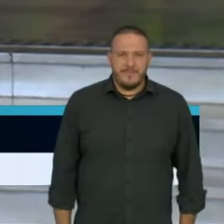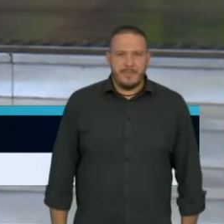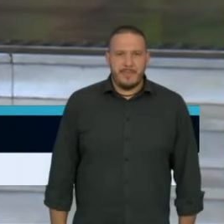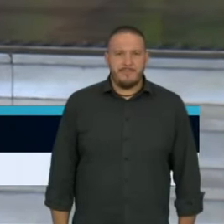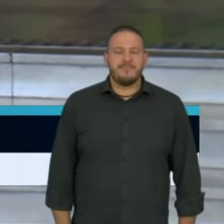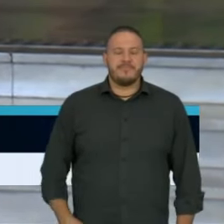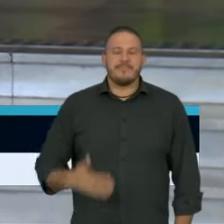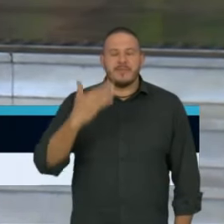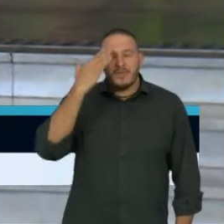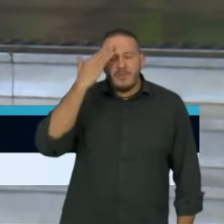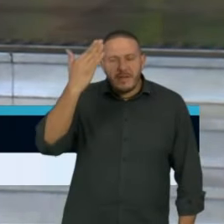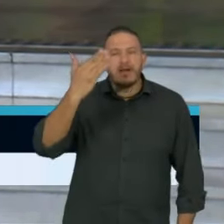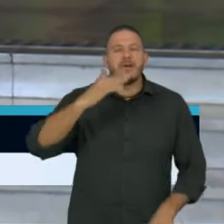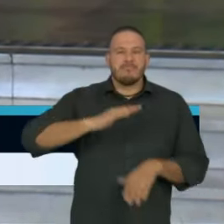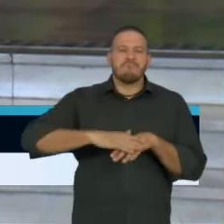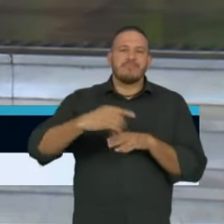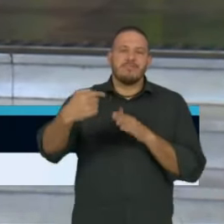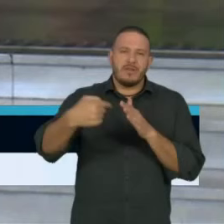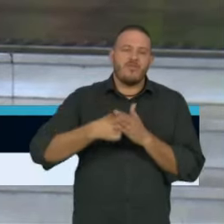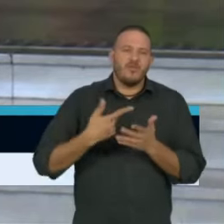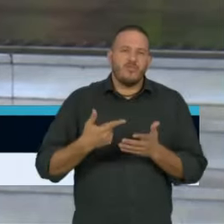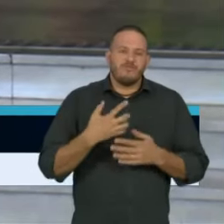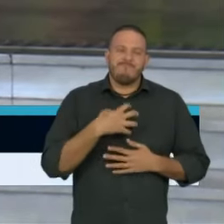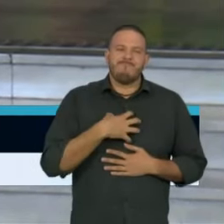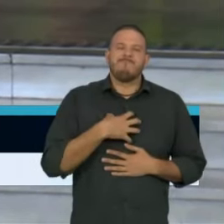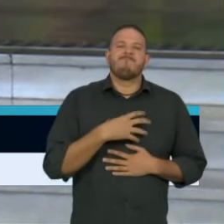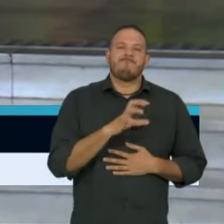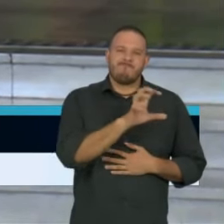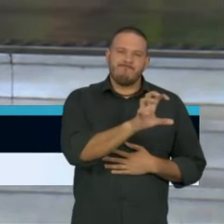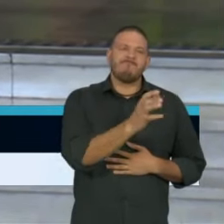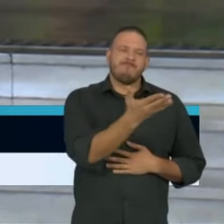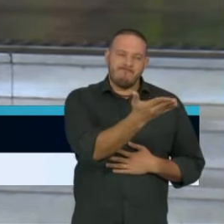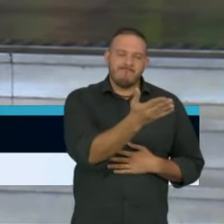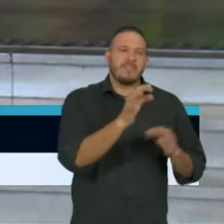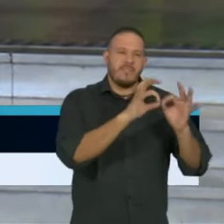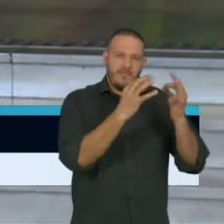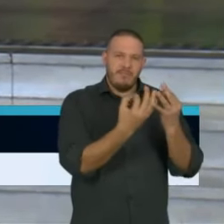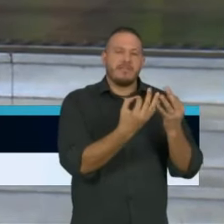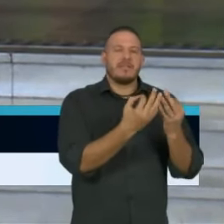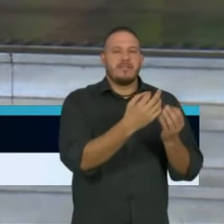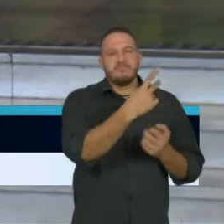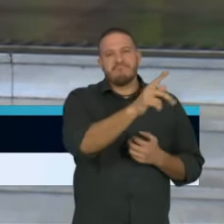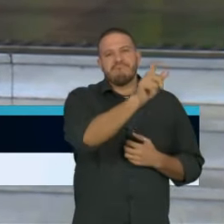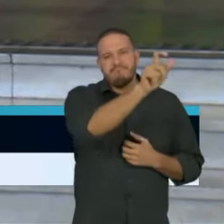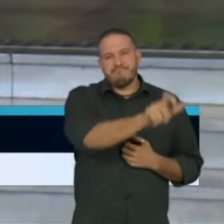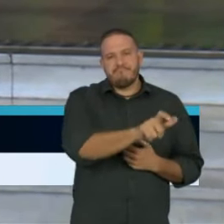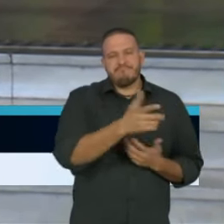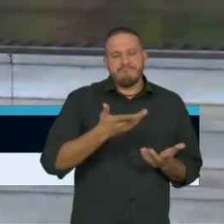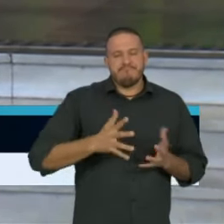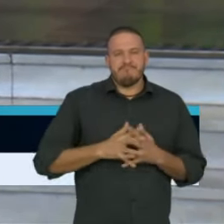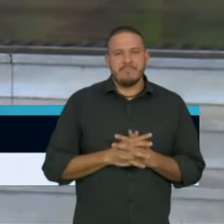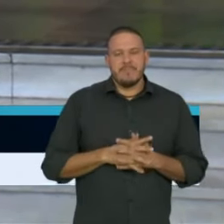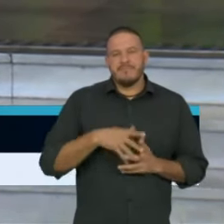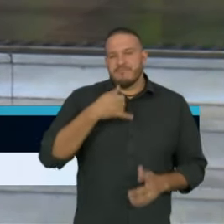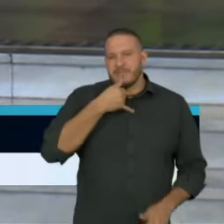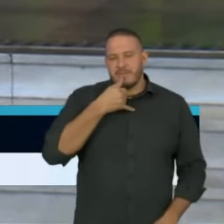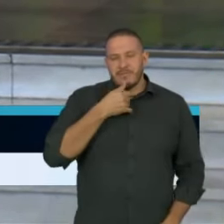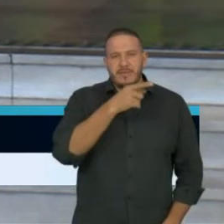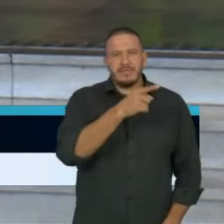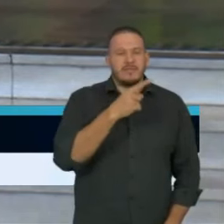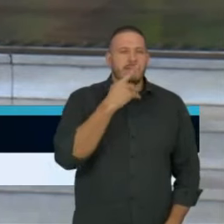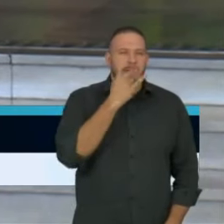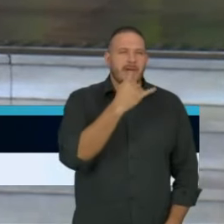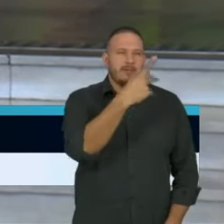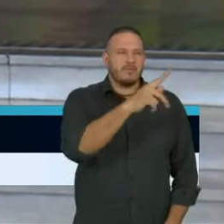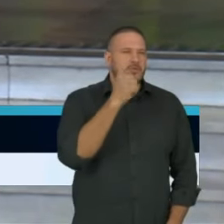obrigado pela pergunta. Transmito a minha solidariedade a você e a família que perdeu o pai